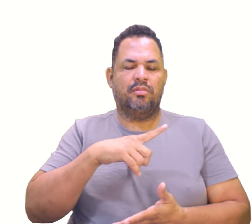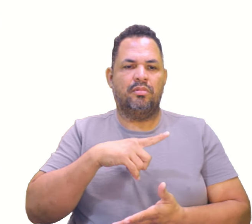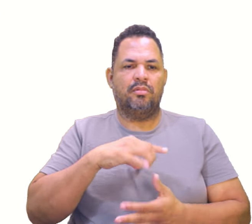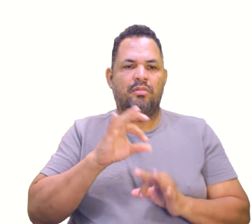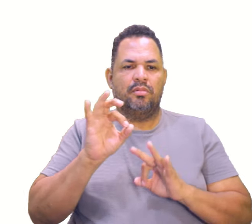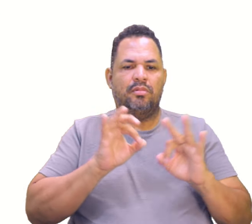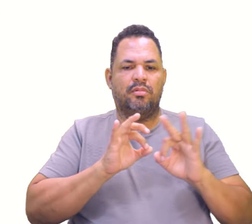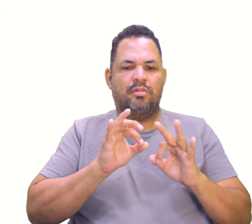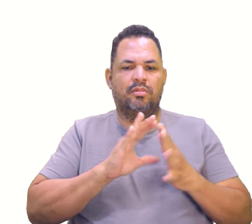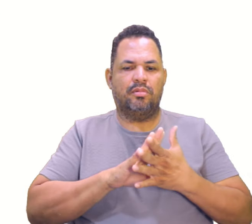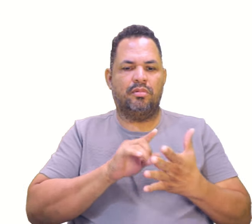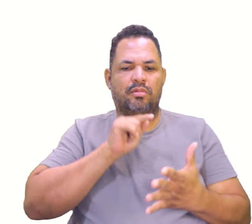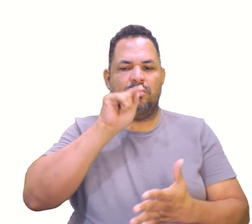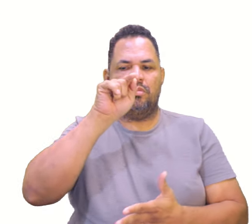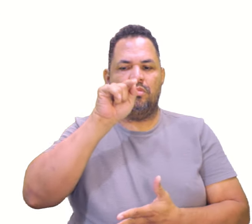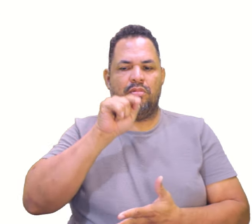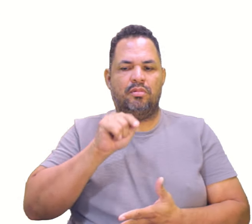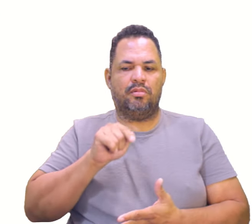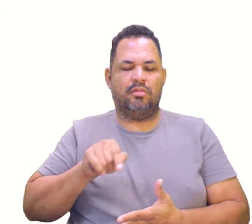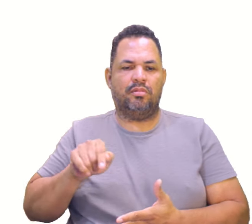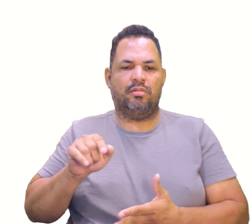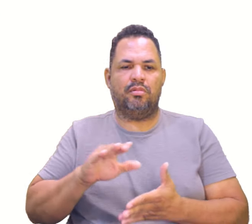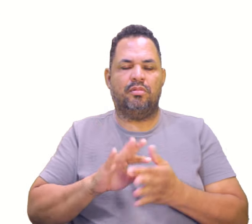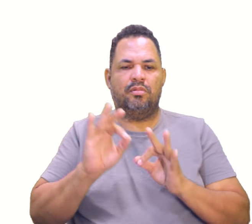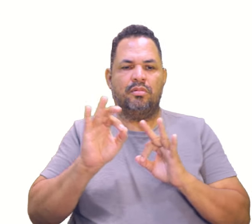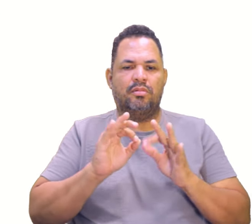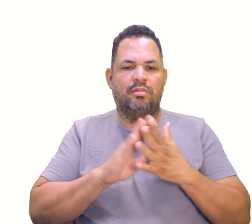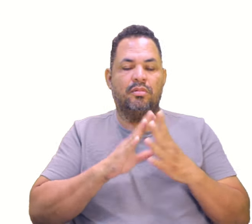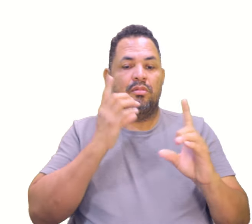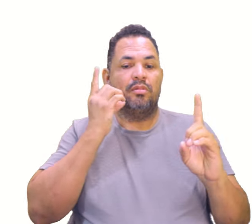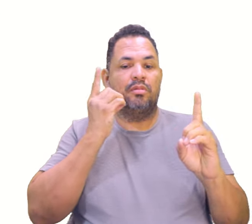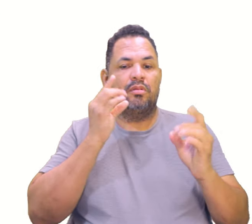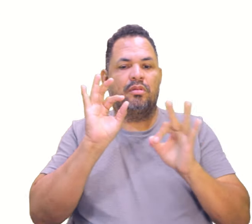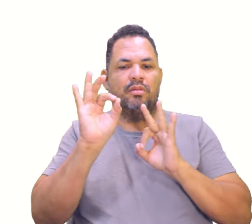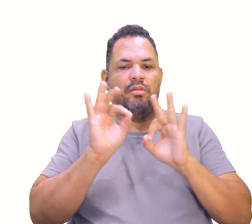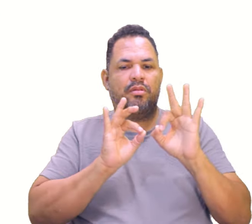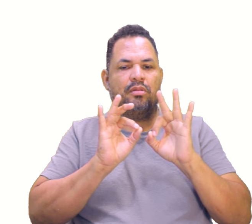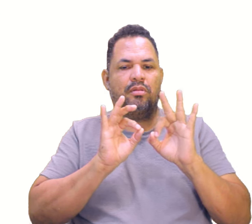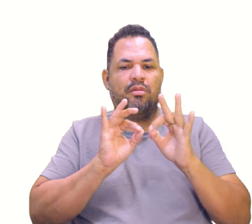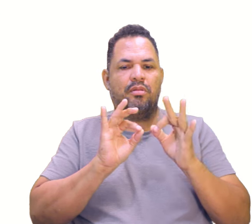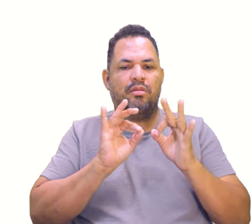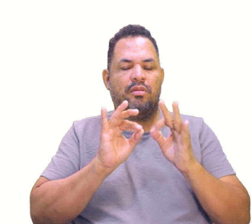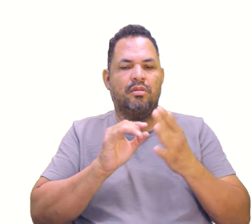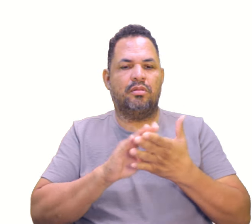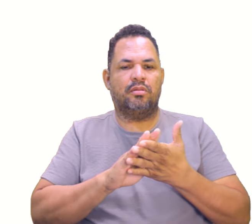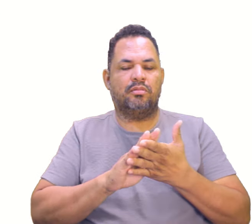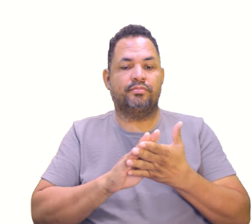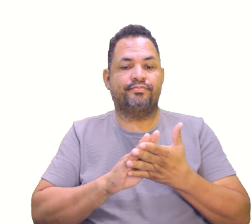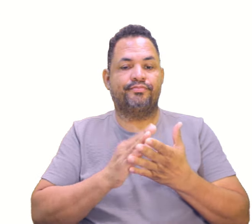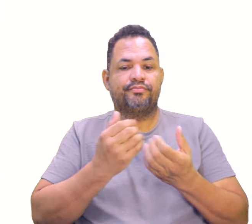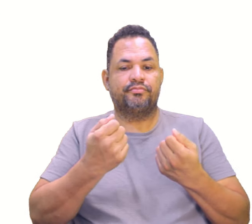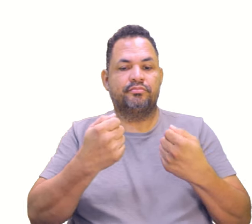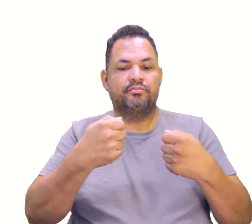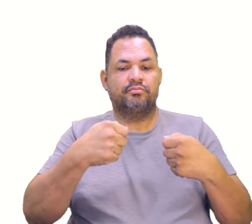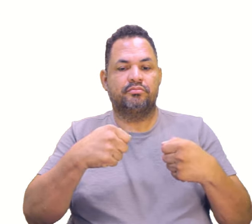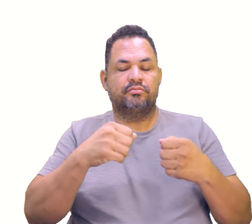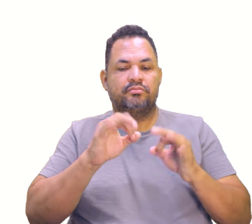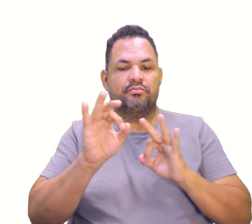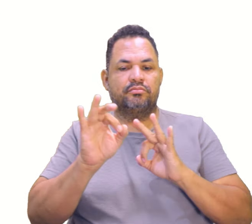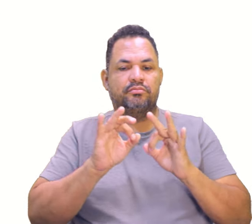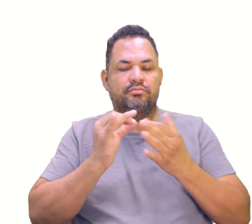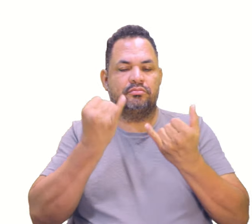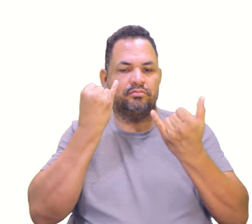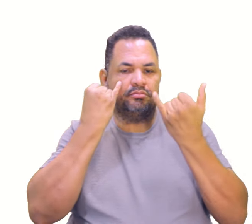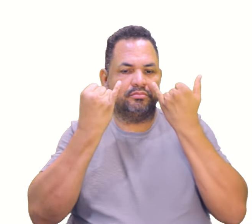distribuição de pontos, né? E esses pontos, localizados no plano cartesiano, a gente vai poder dizer as